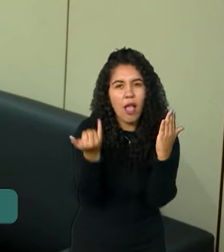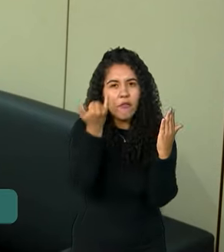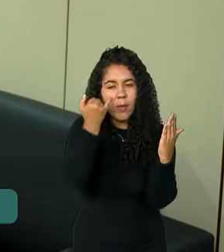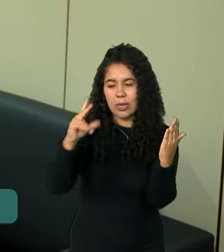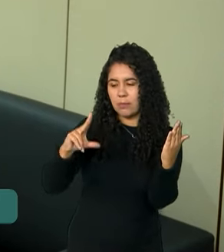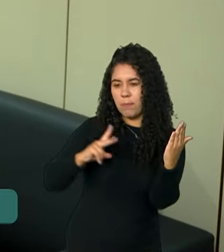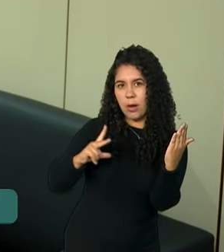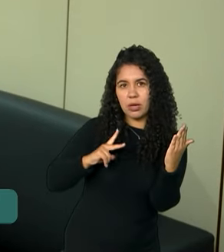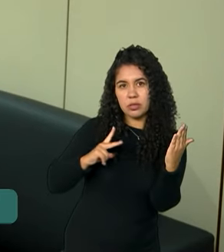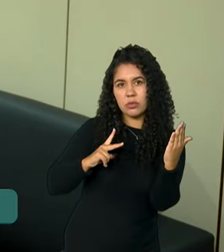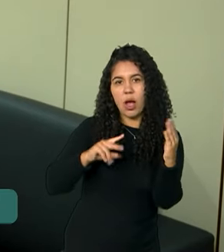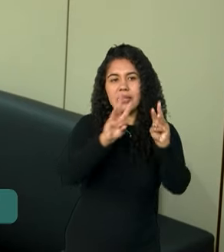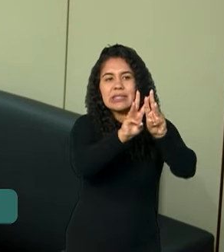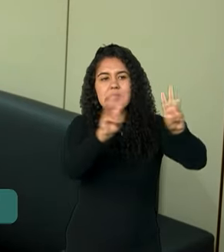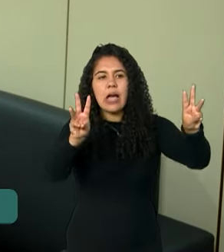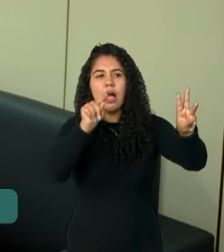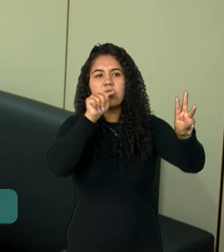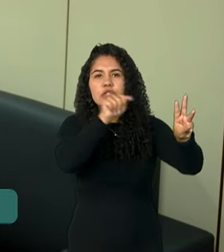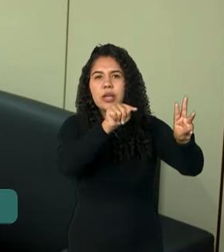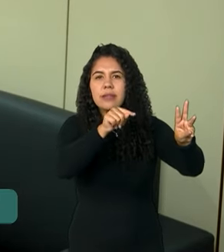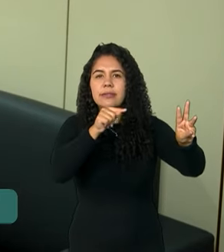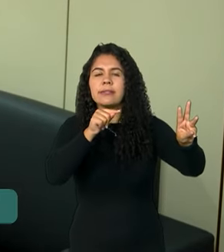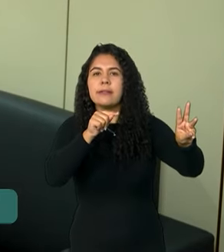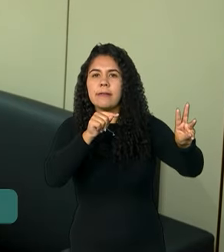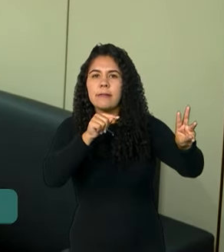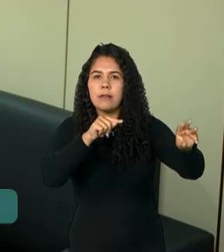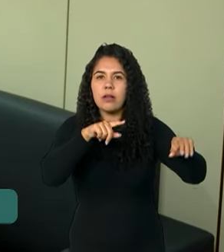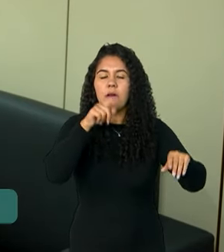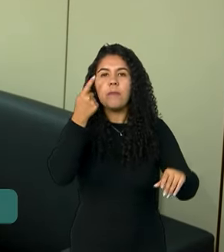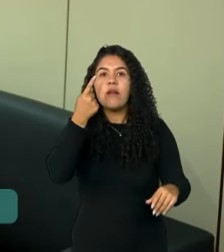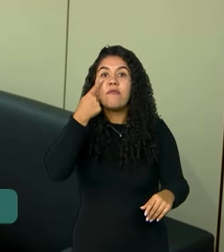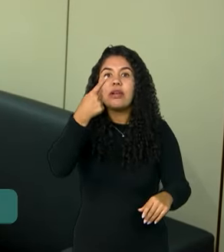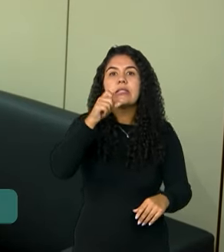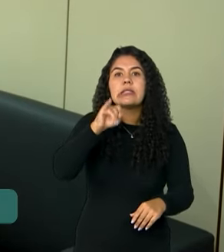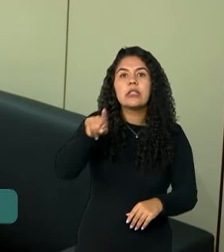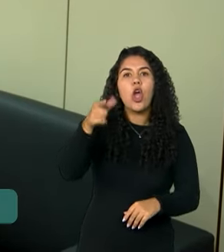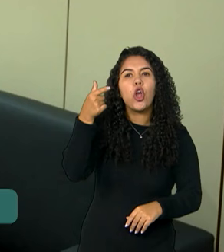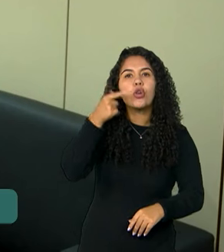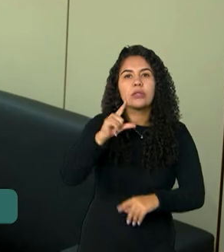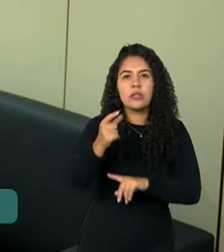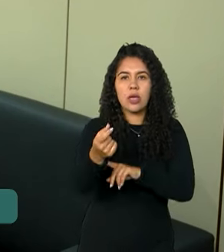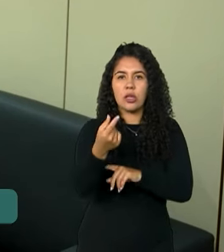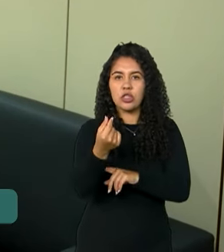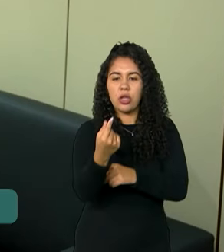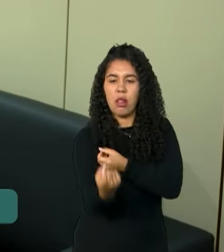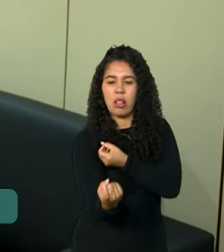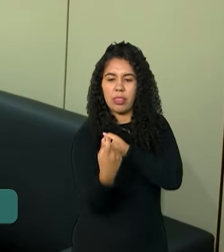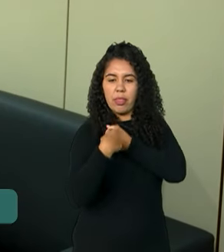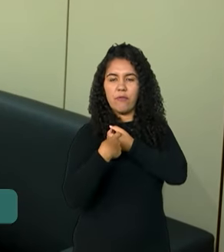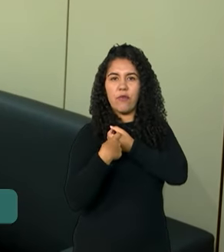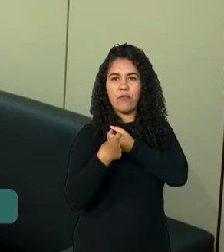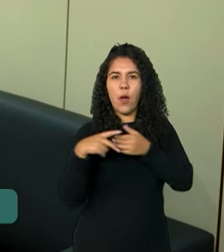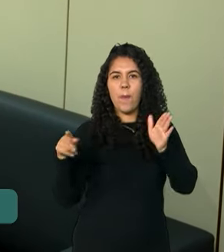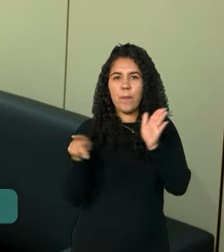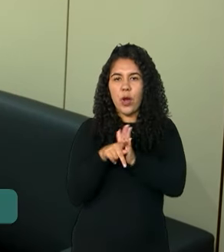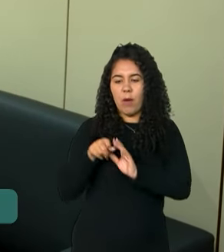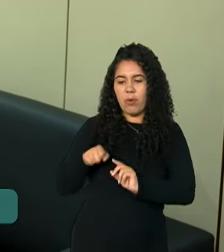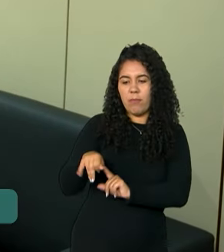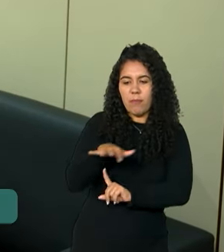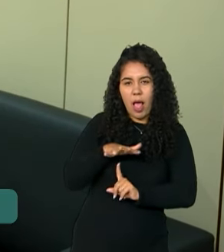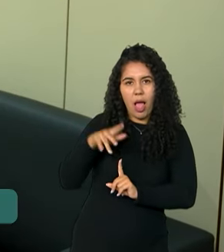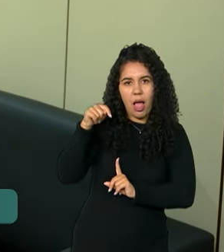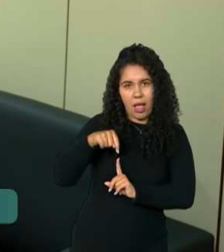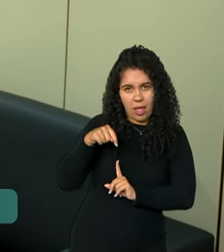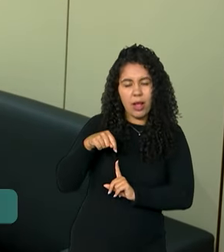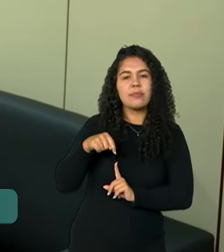em um site para verificar se ele foi beneficiado com a devolução de valores por meio do Banco